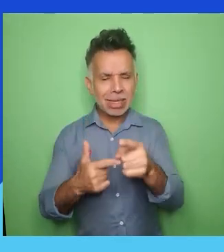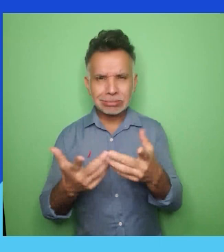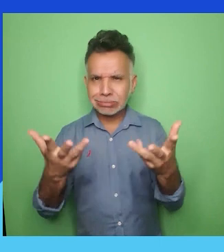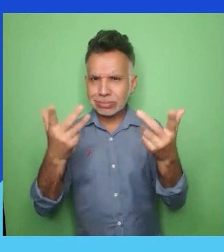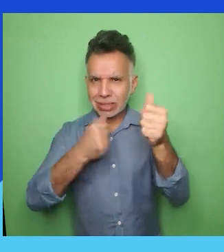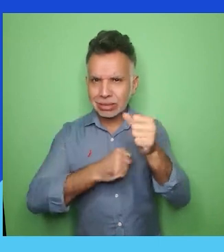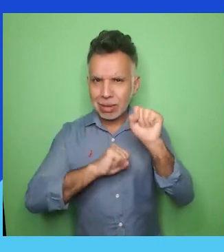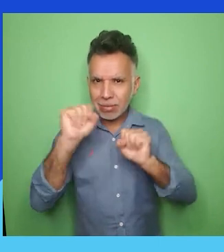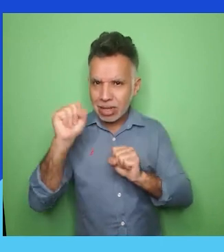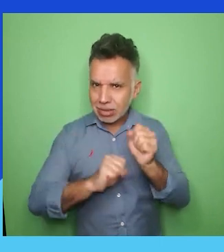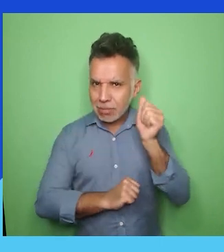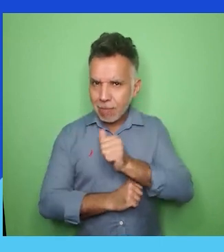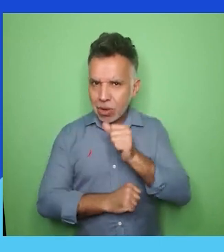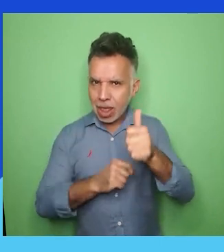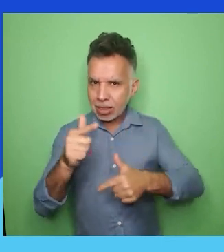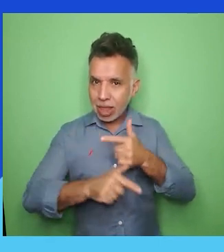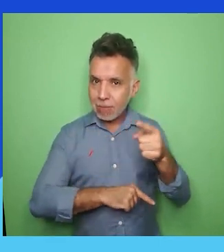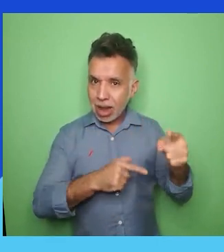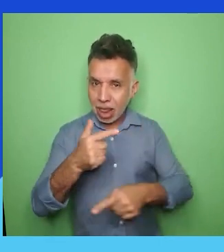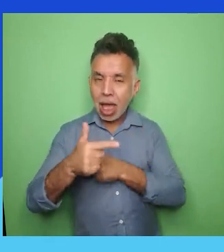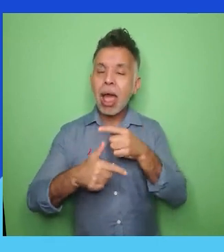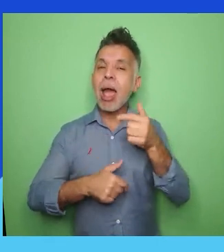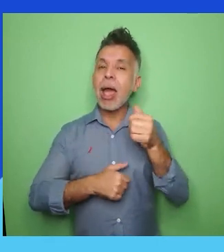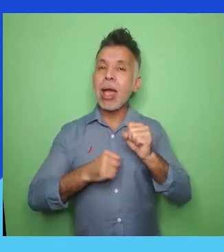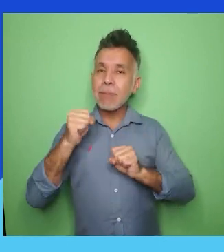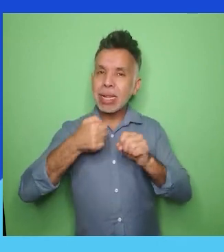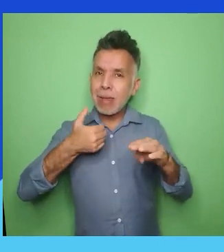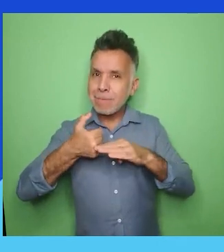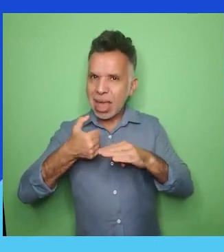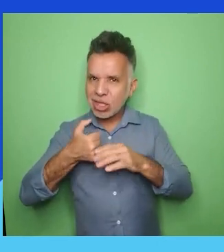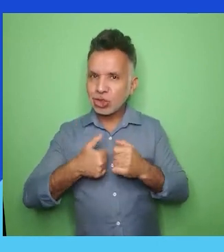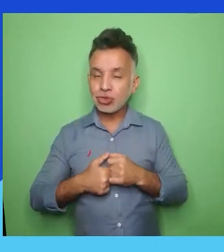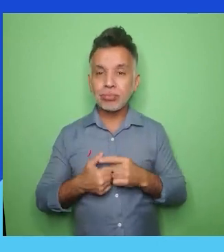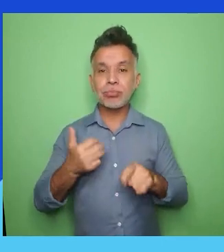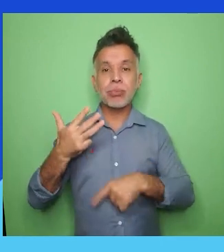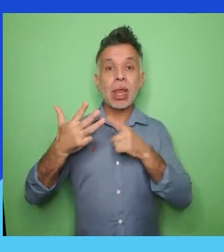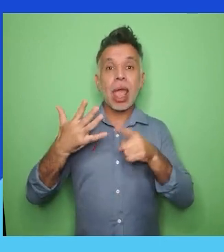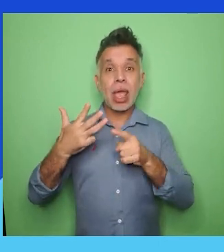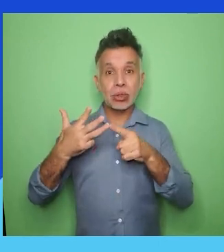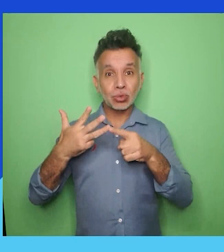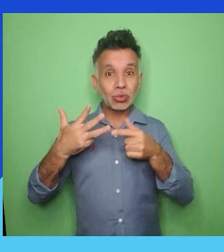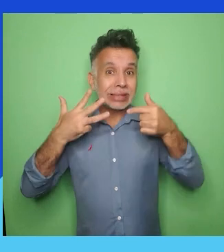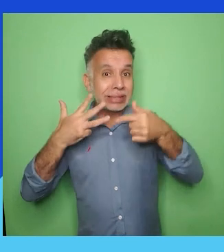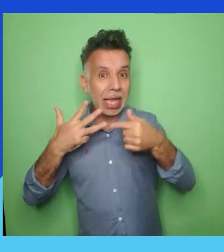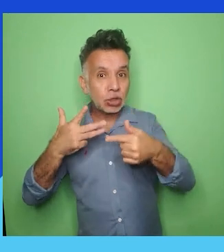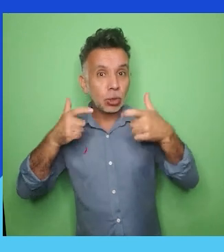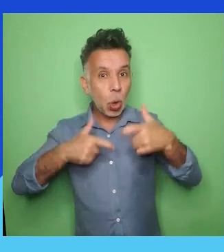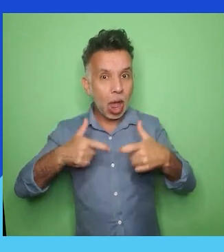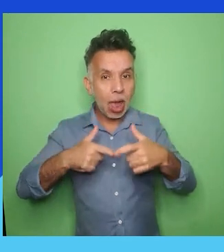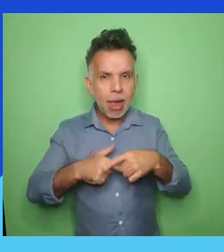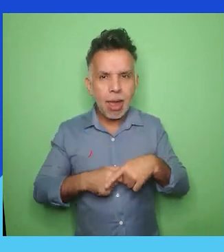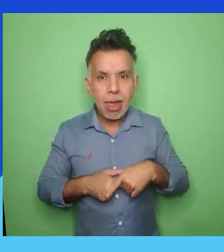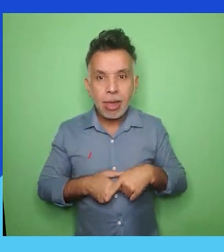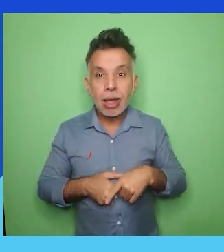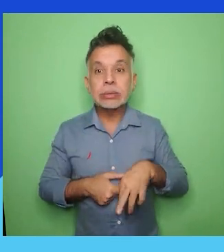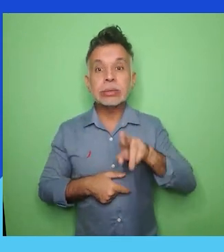E em sétimo lugar, temos... Resultados Digitais, parabéns aí a RD,